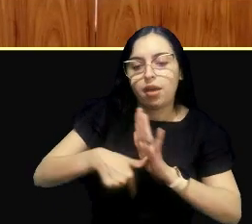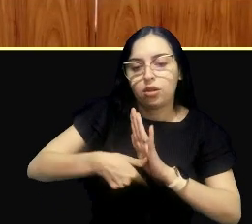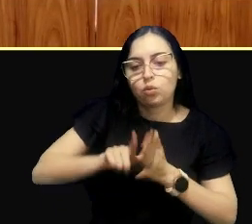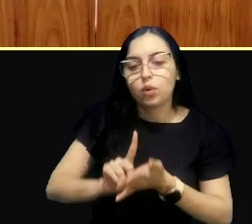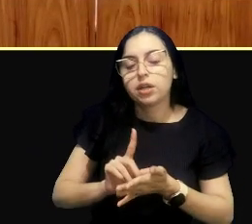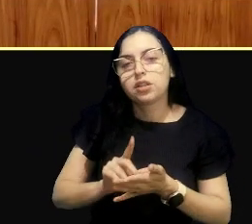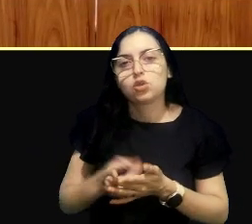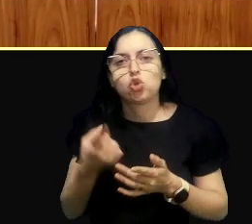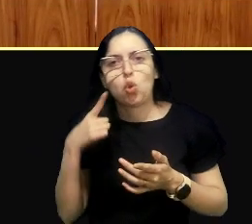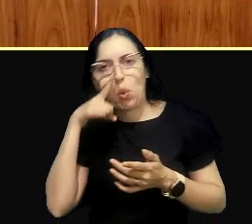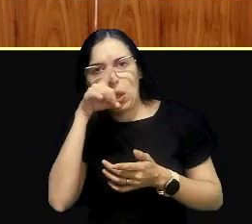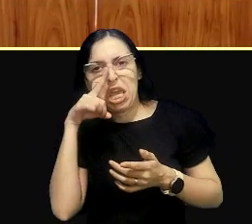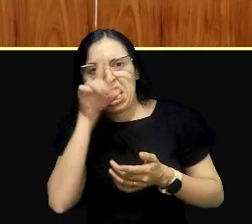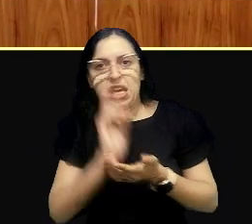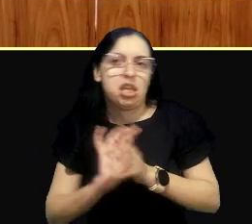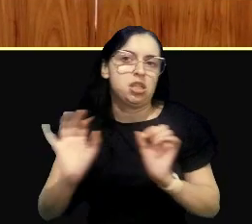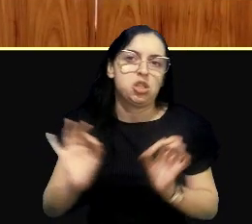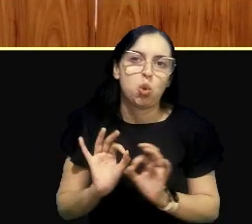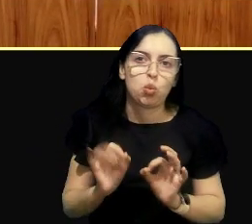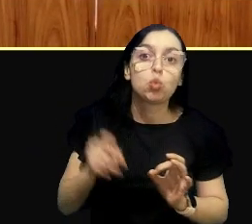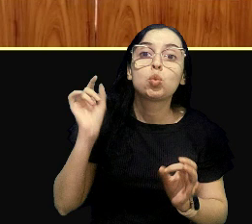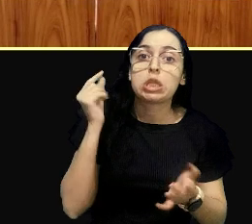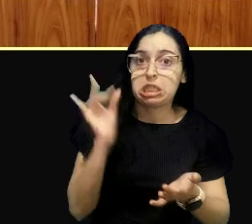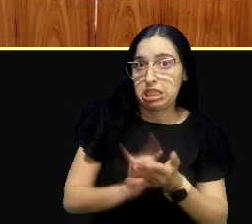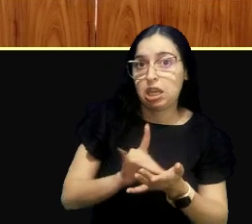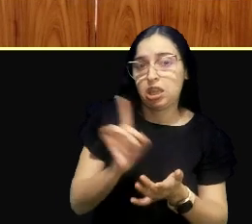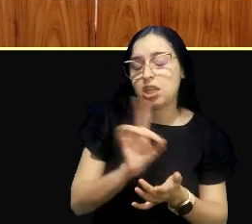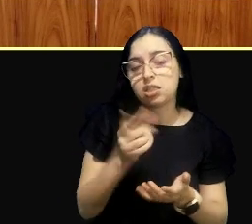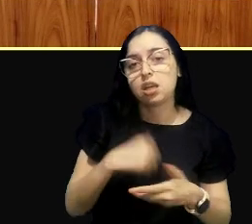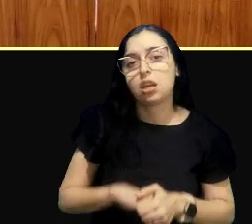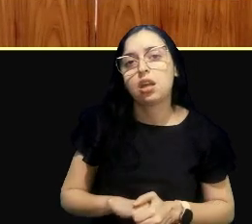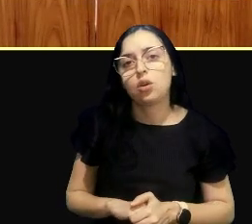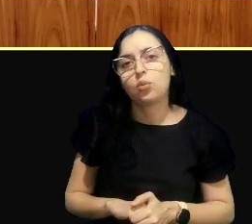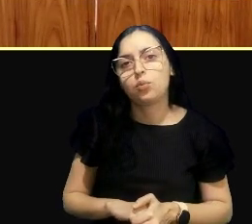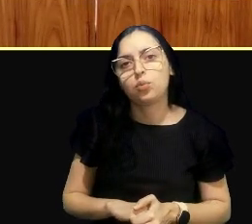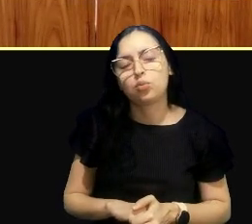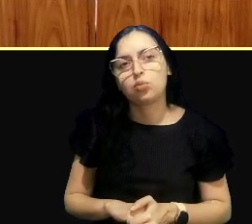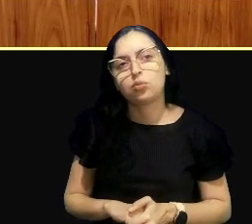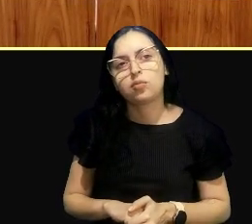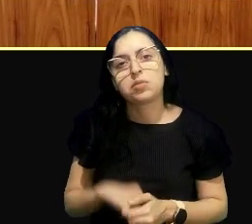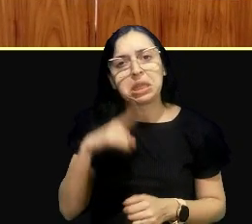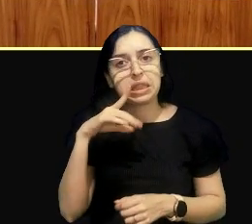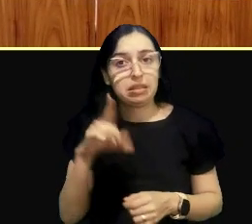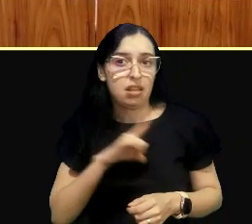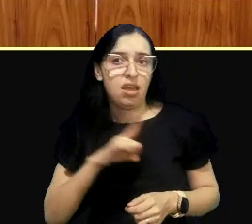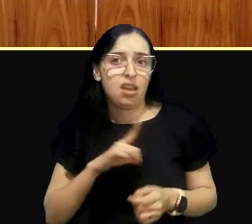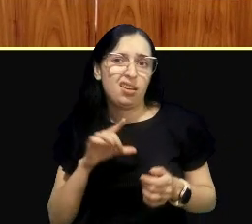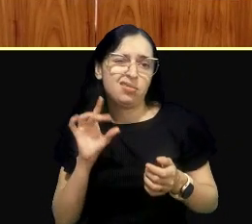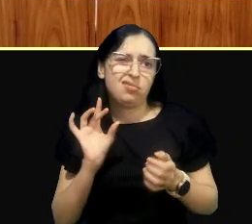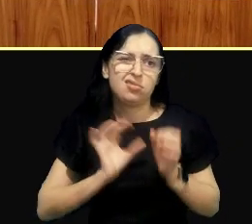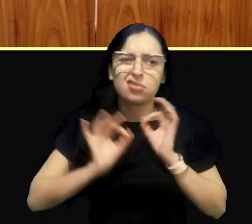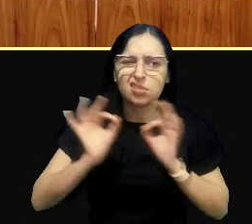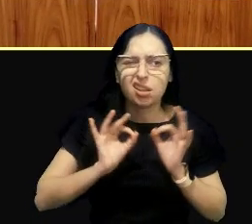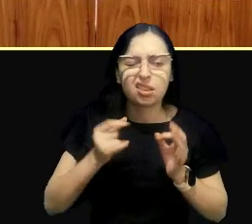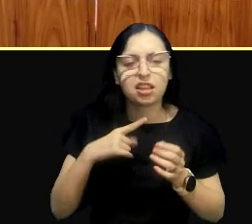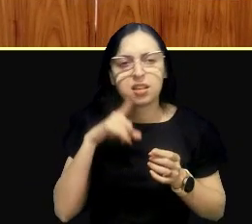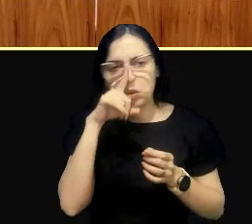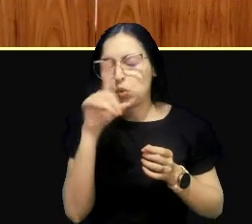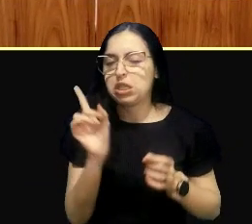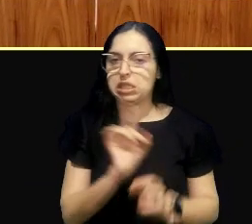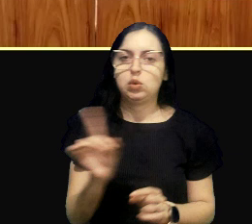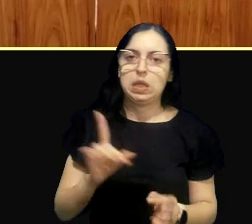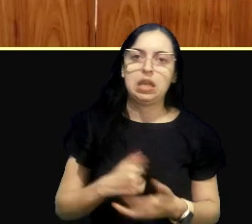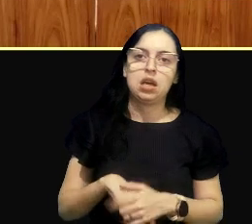risco, não há uma incerteza, há uma incerteza, então, assim, há uma incerteza, mas não há um risco e é